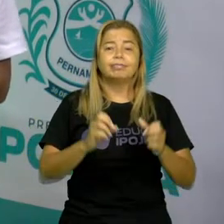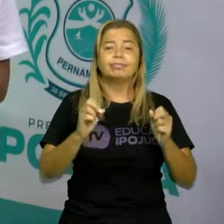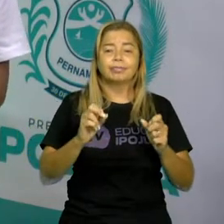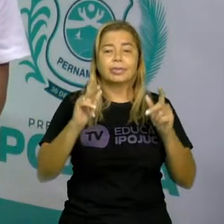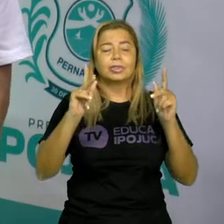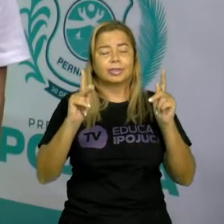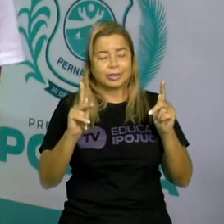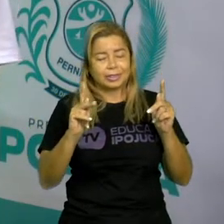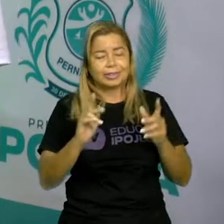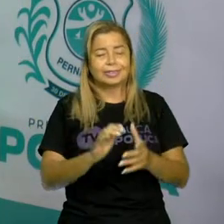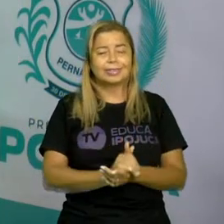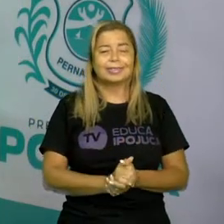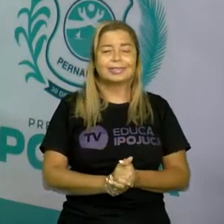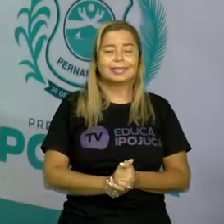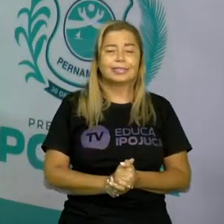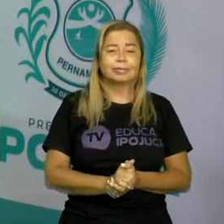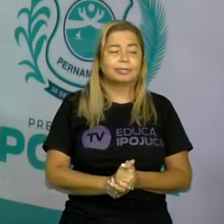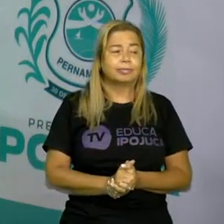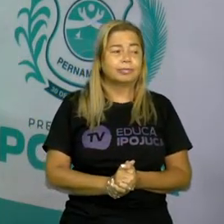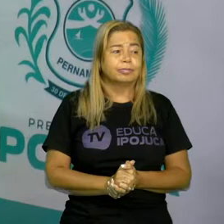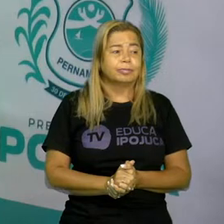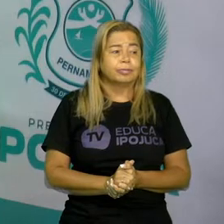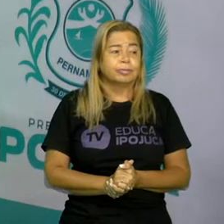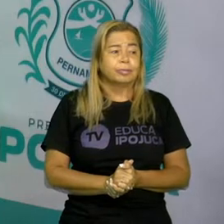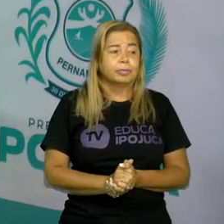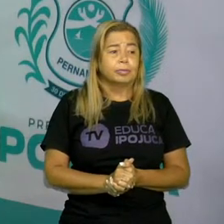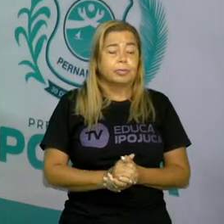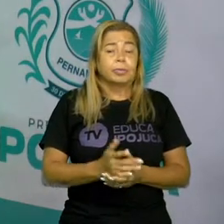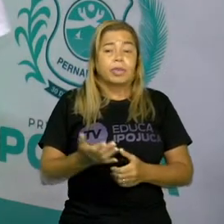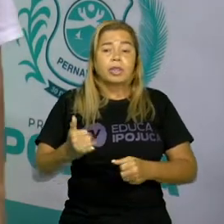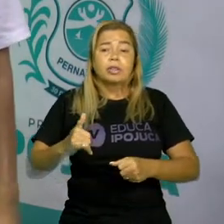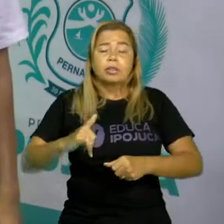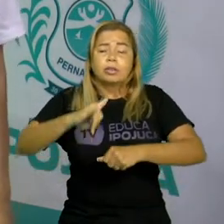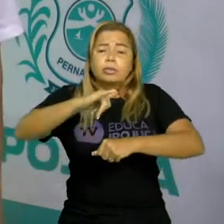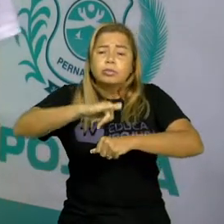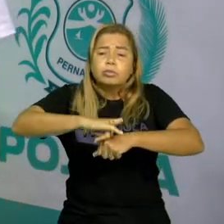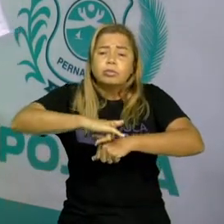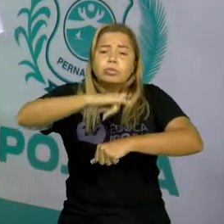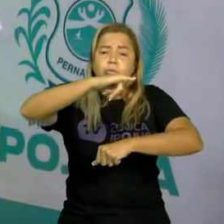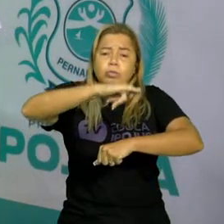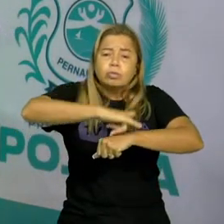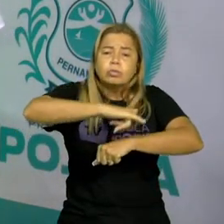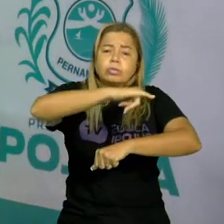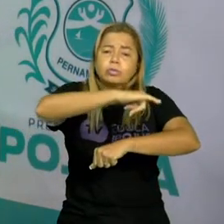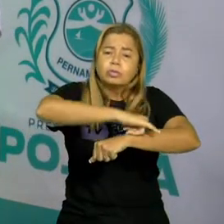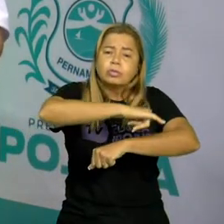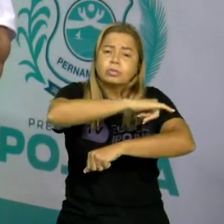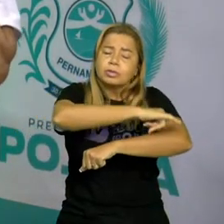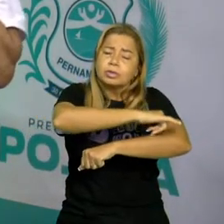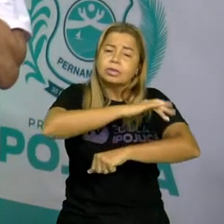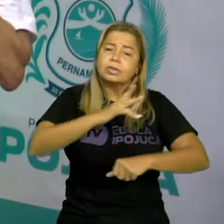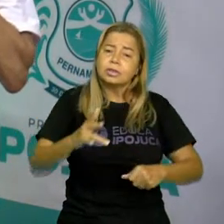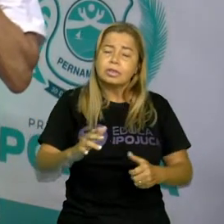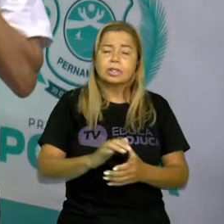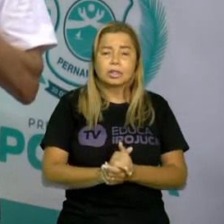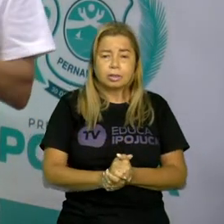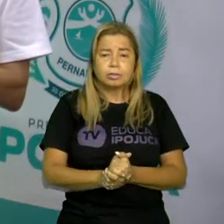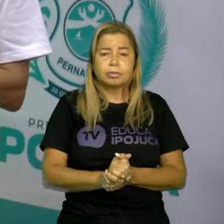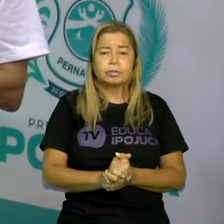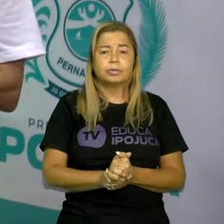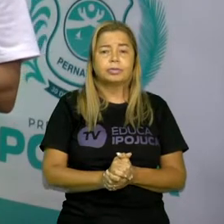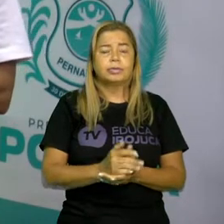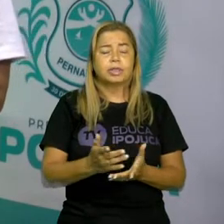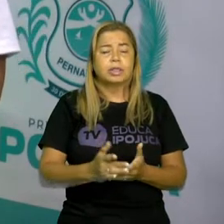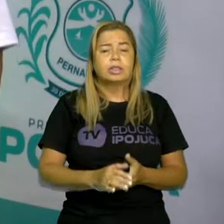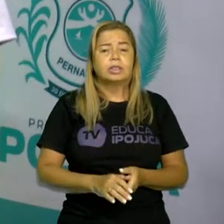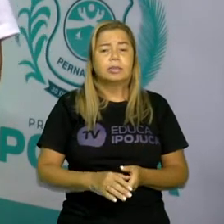para a vida de todos. Já o sapo, ou a gia, ou a perereca, eles, geralmente, ele